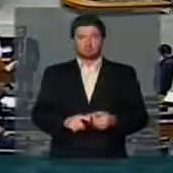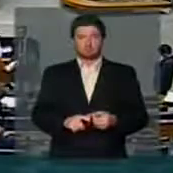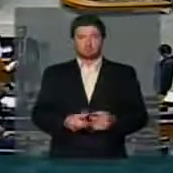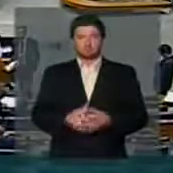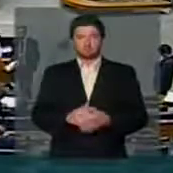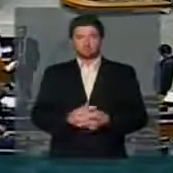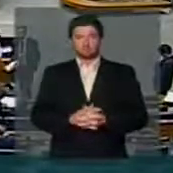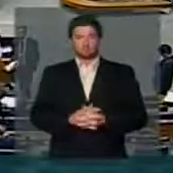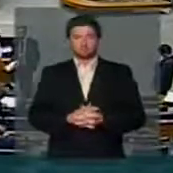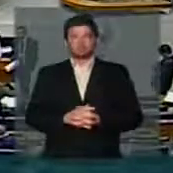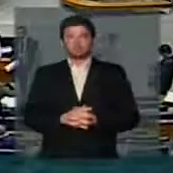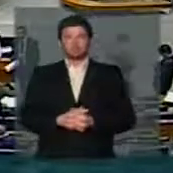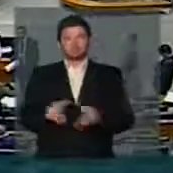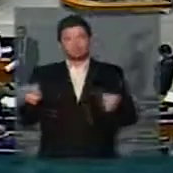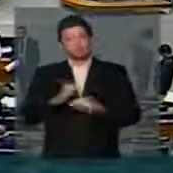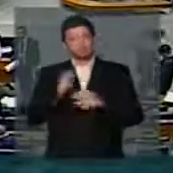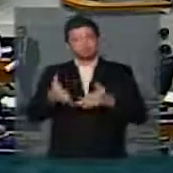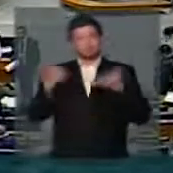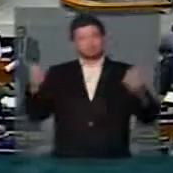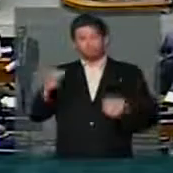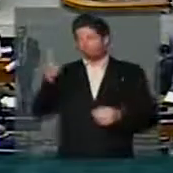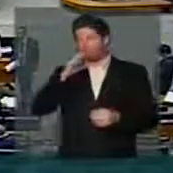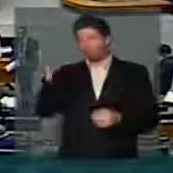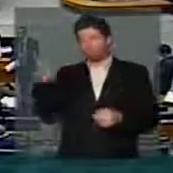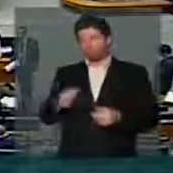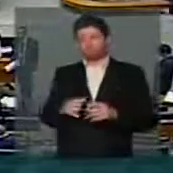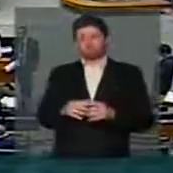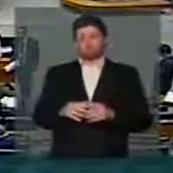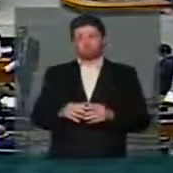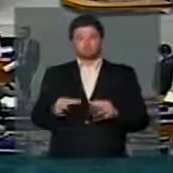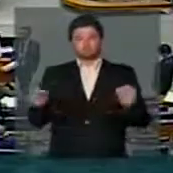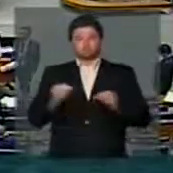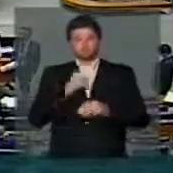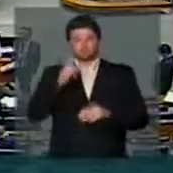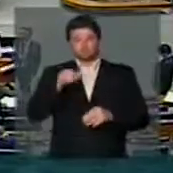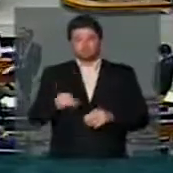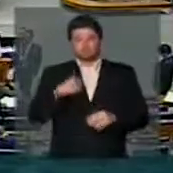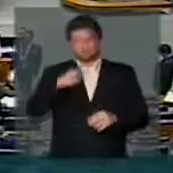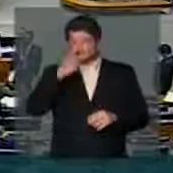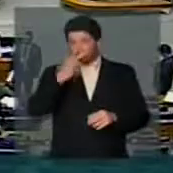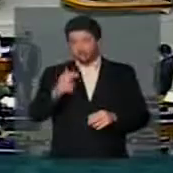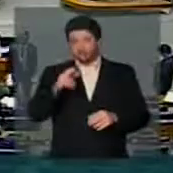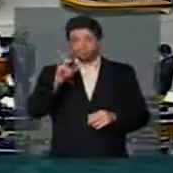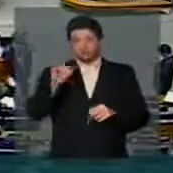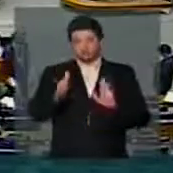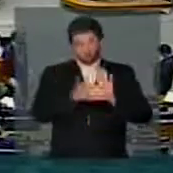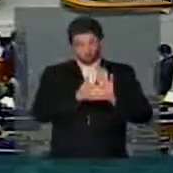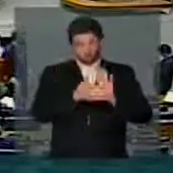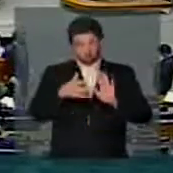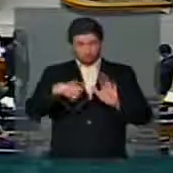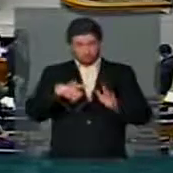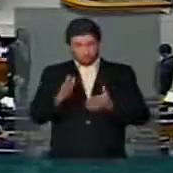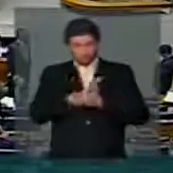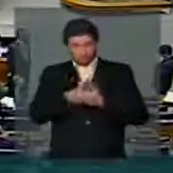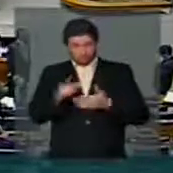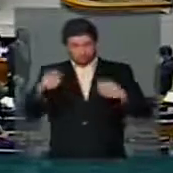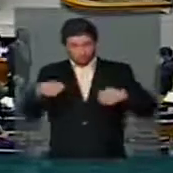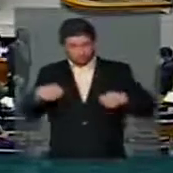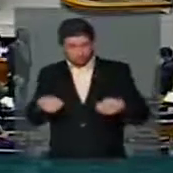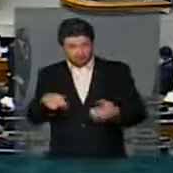Concluiu, deputado? Conclui, por gentileza, rapidamente. Só queria concluir com isso. Eu acho que se a proposta tivesse alguma